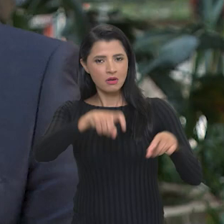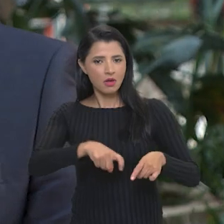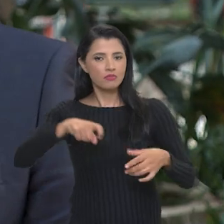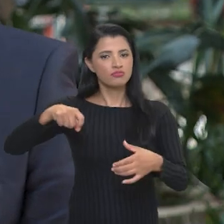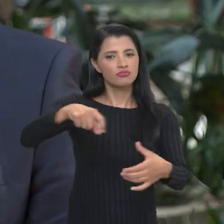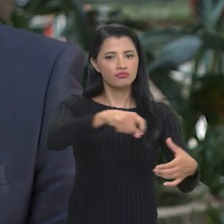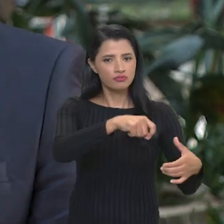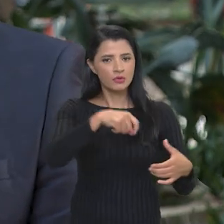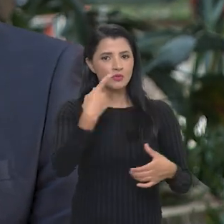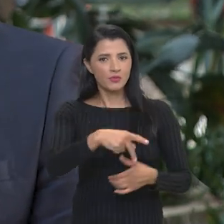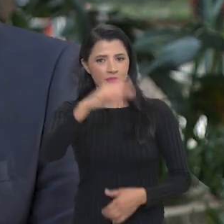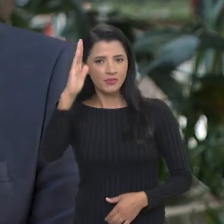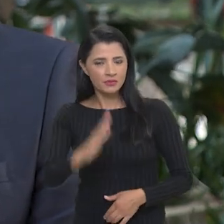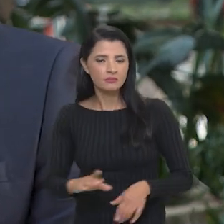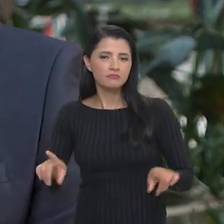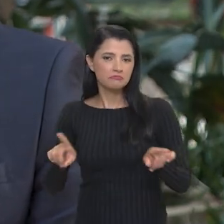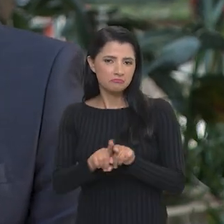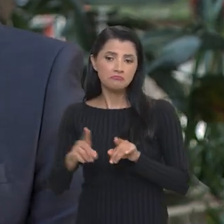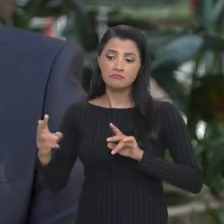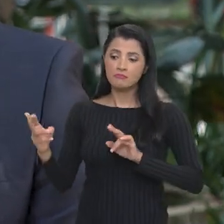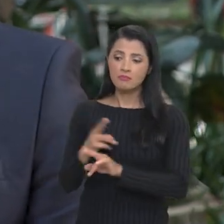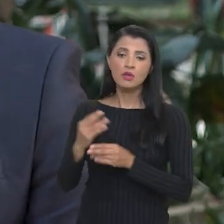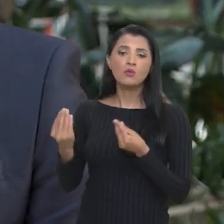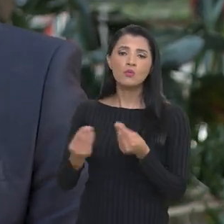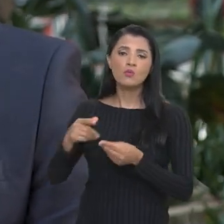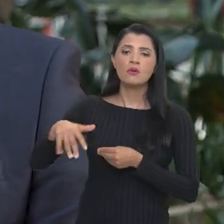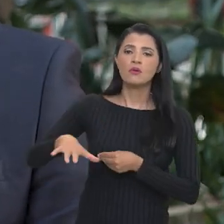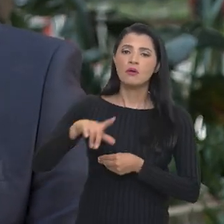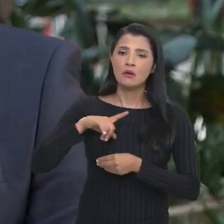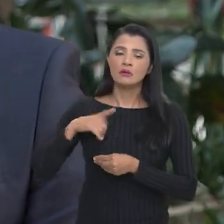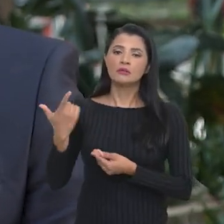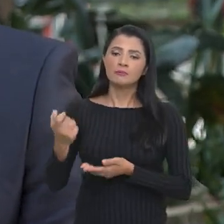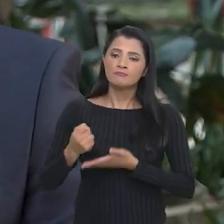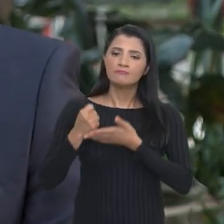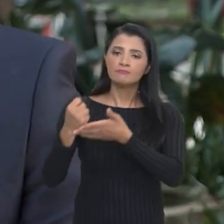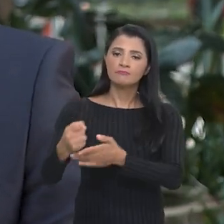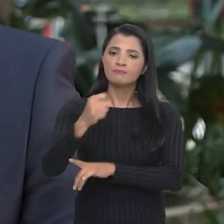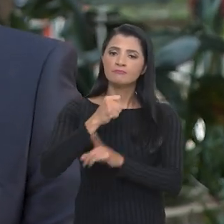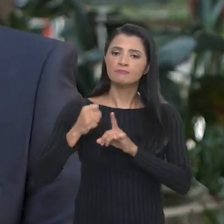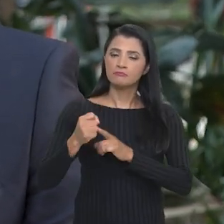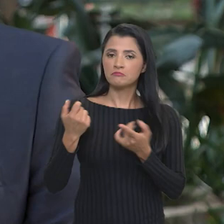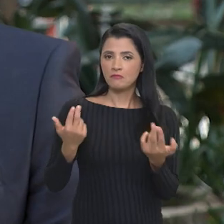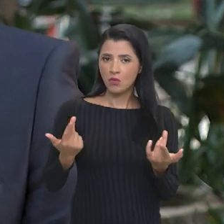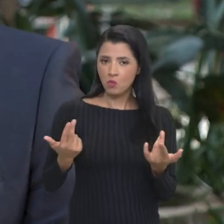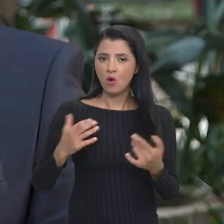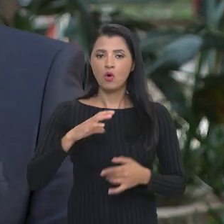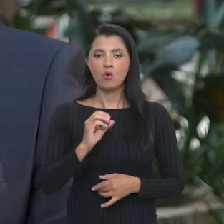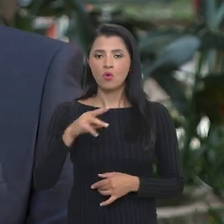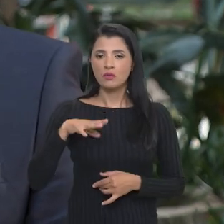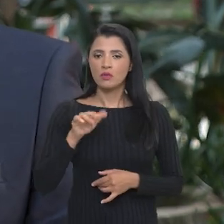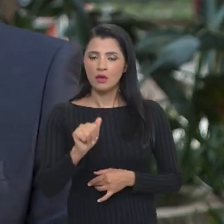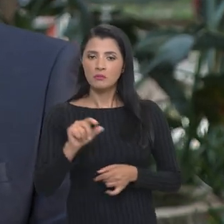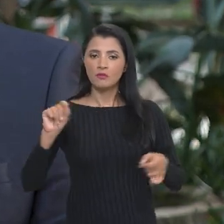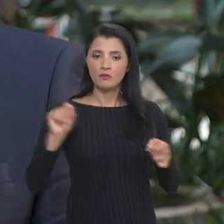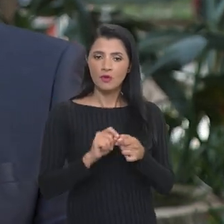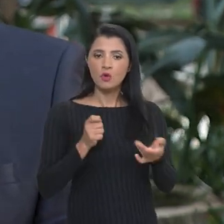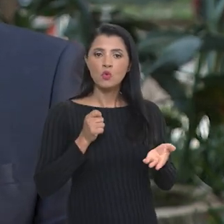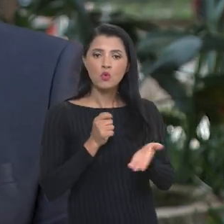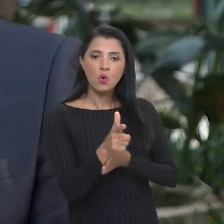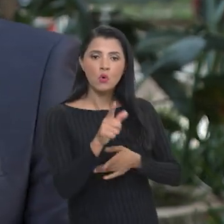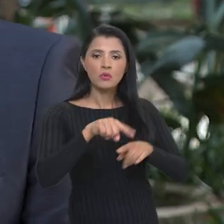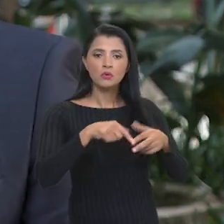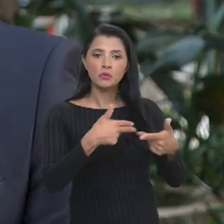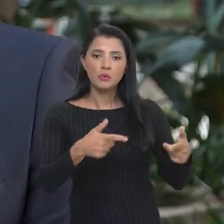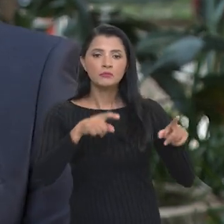campo agrícola brasileiro, mas também com relação à questão da assistência social. Da mesma forma que a Conab faz a